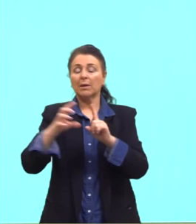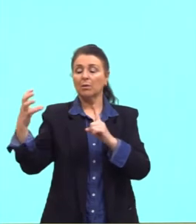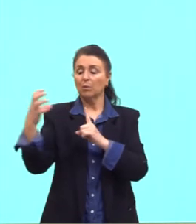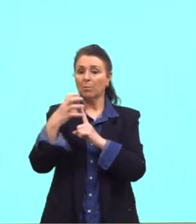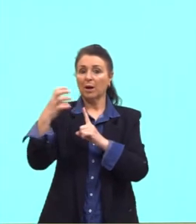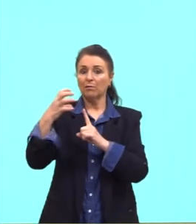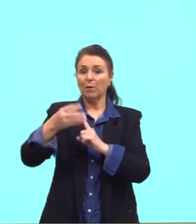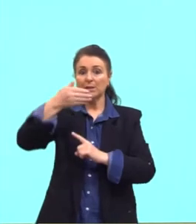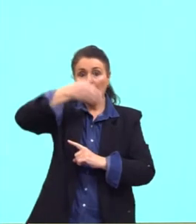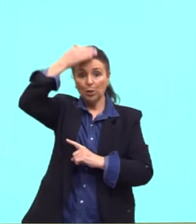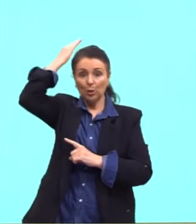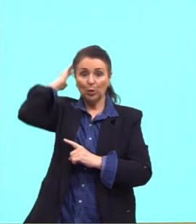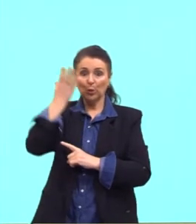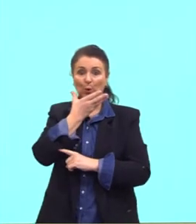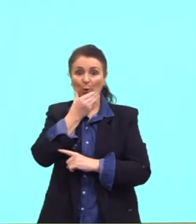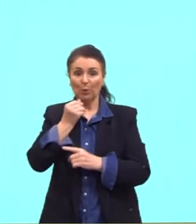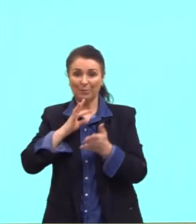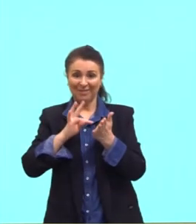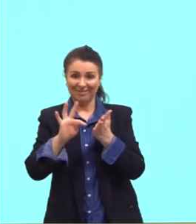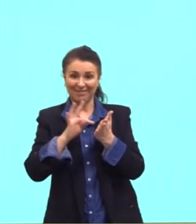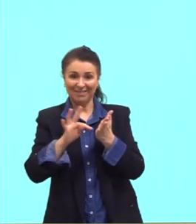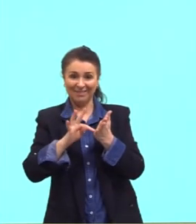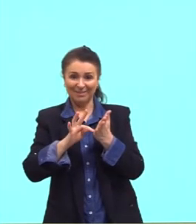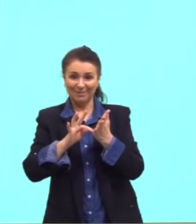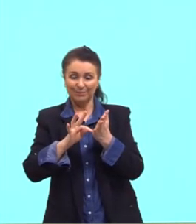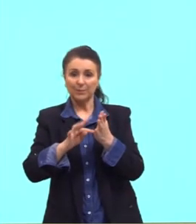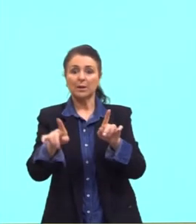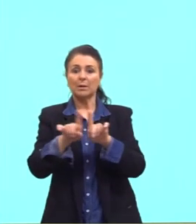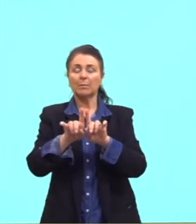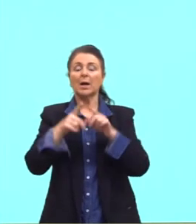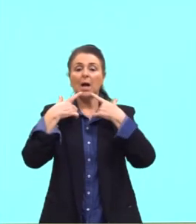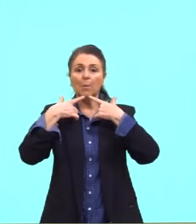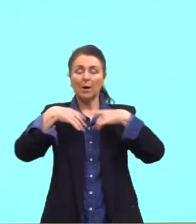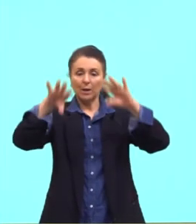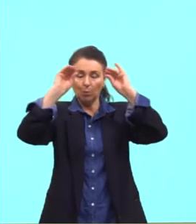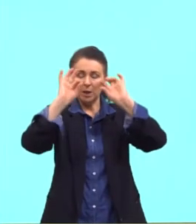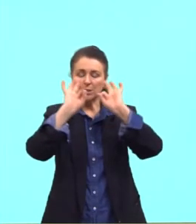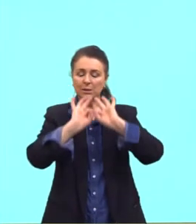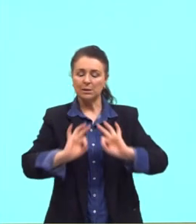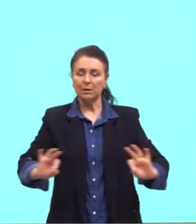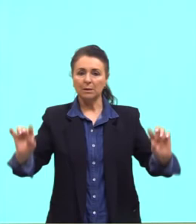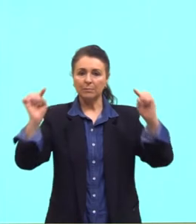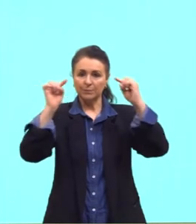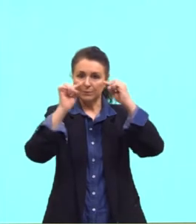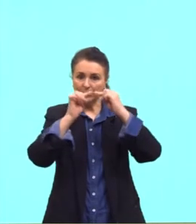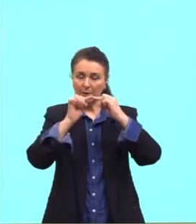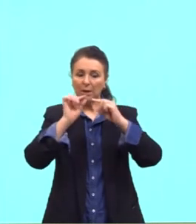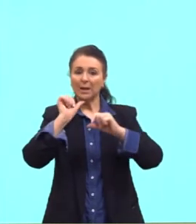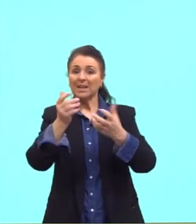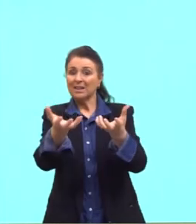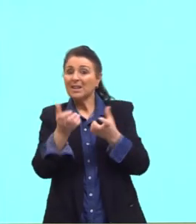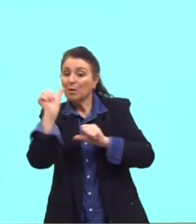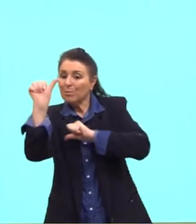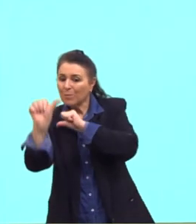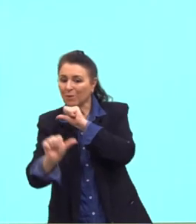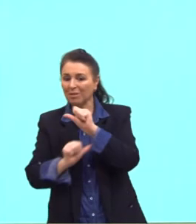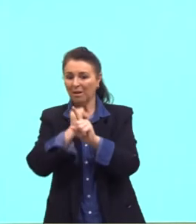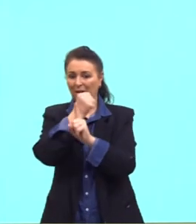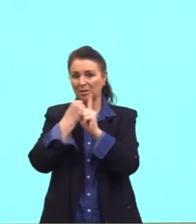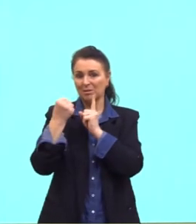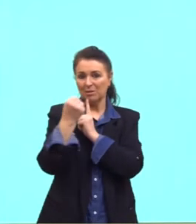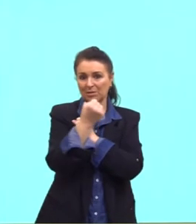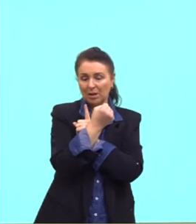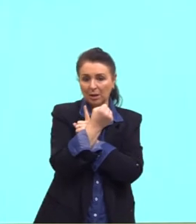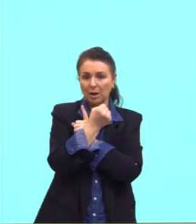cientificismo exagerado, linguagem simples e objetiva, grande desejo de reformar a sociedade nas obras, e os